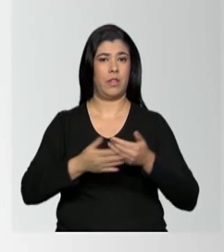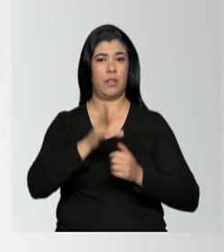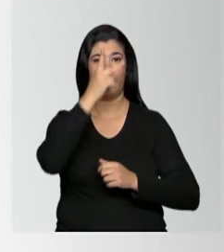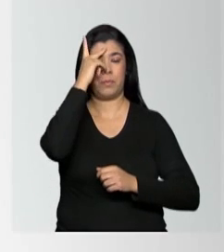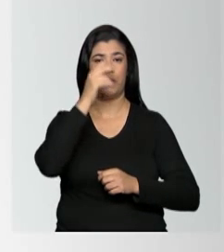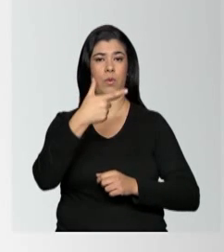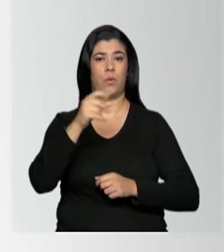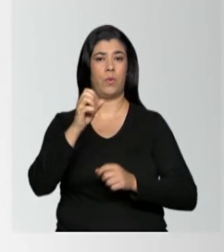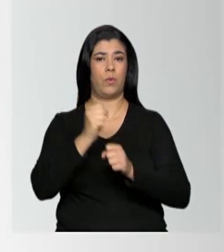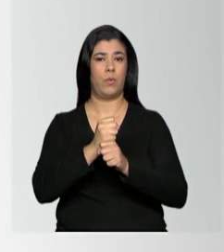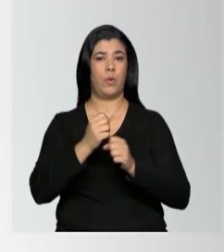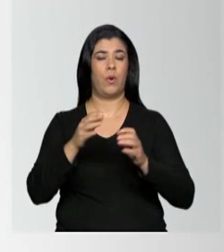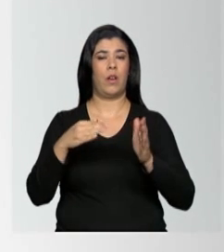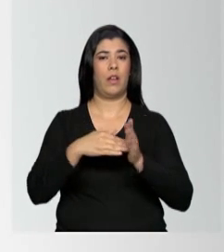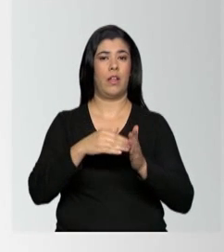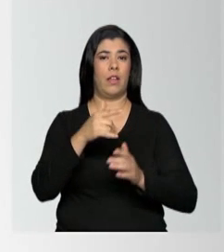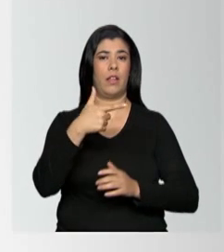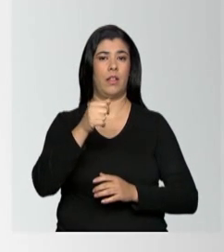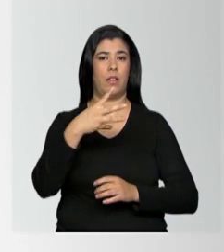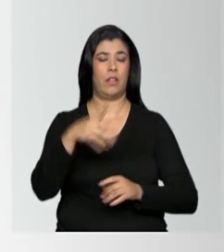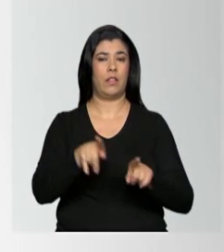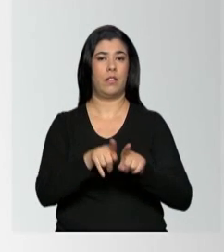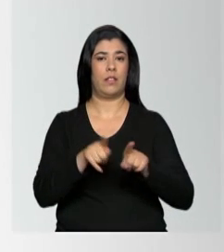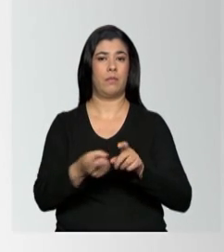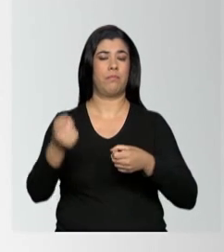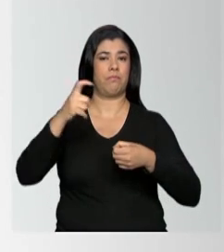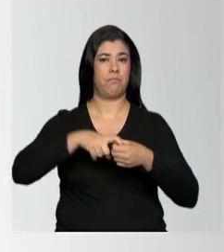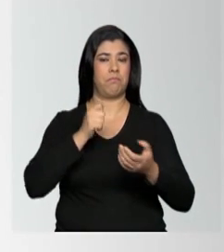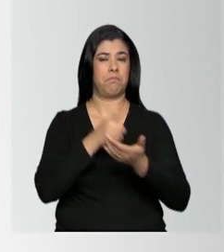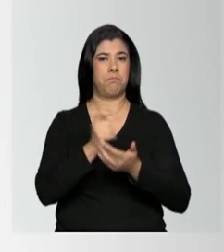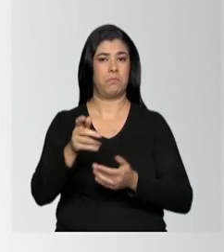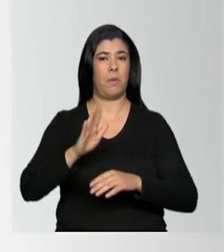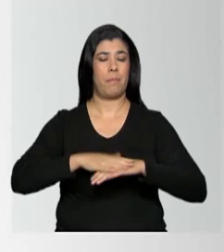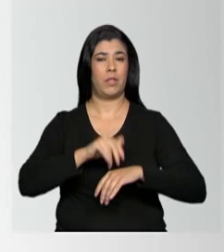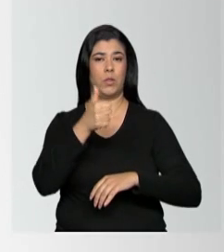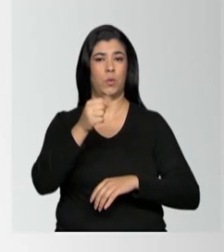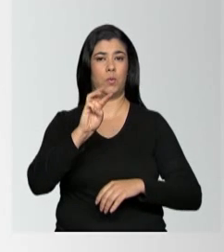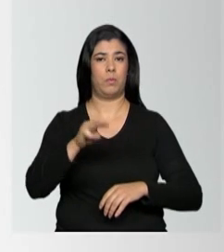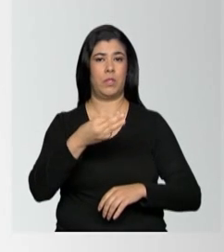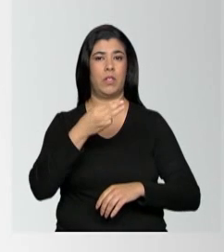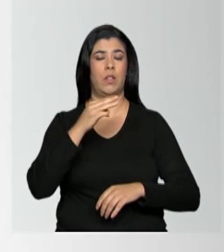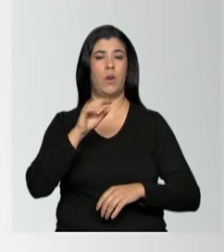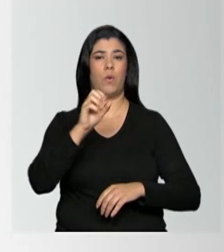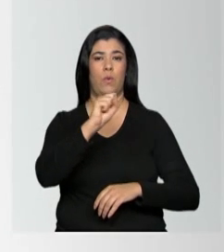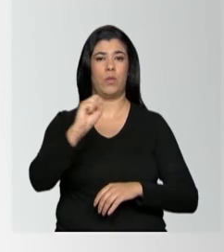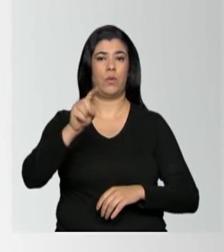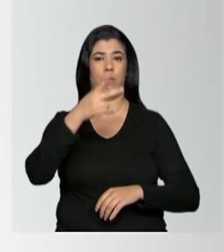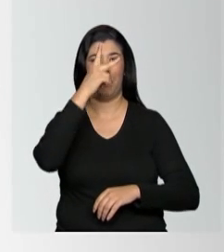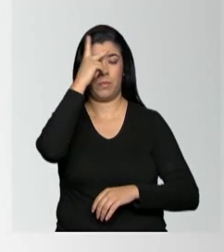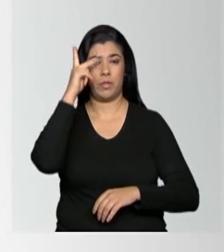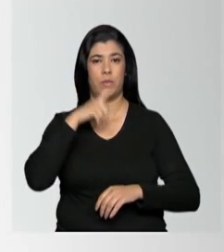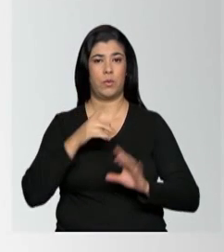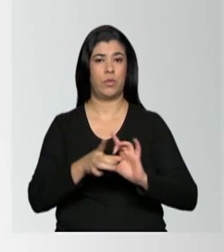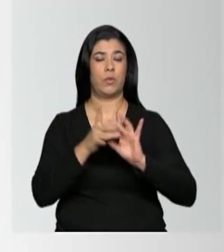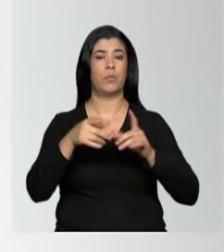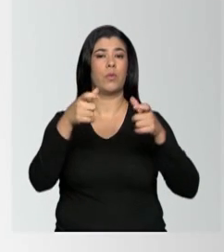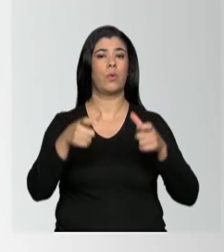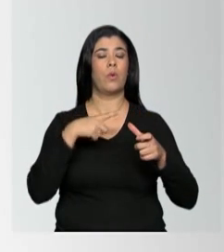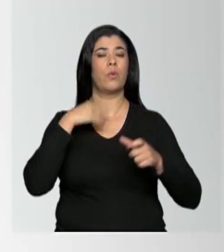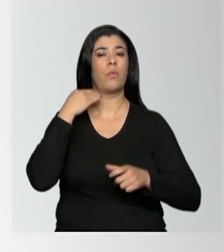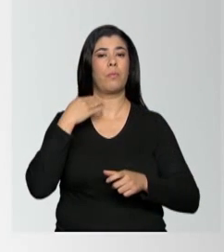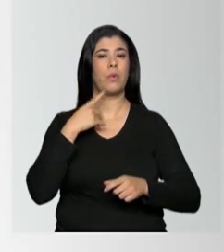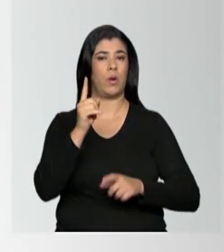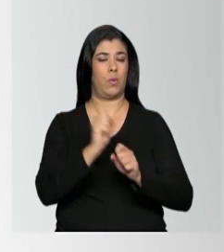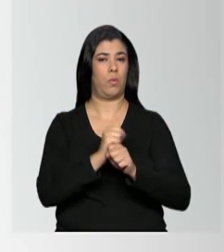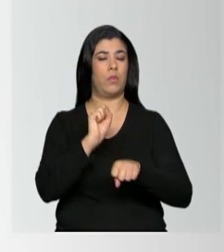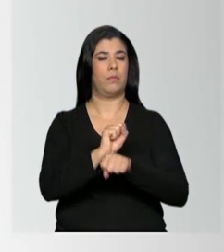de 2008 a 2014. A restituição para mais de 1 milhão e 800 mil contribuintes ficará disponível no banco